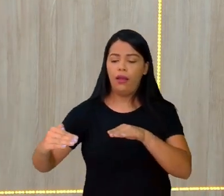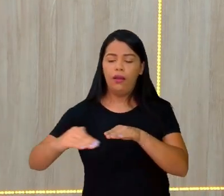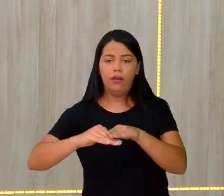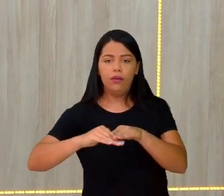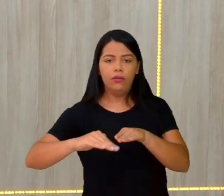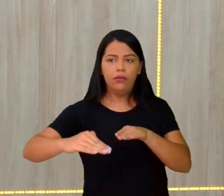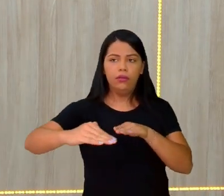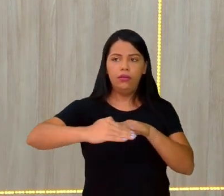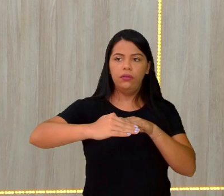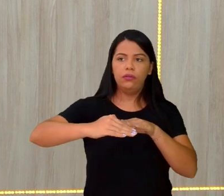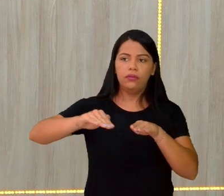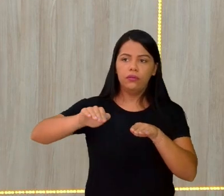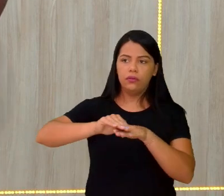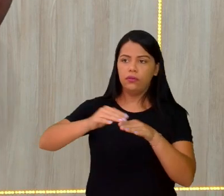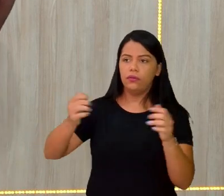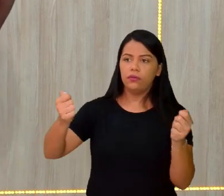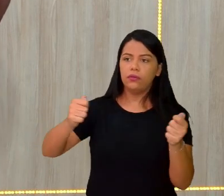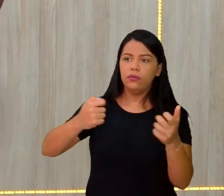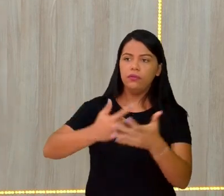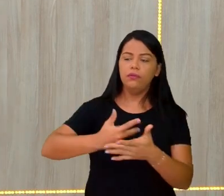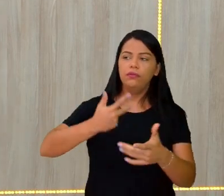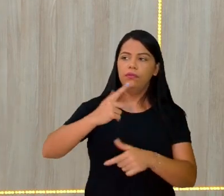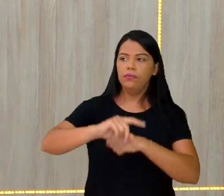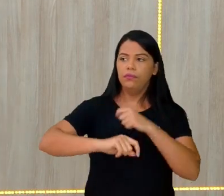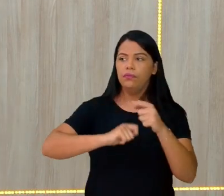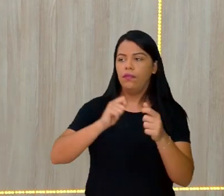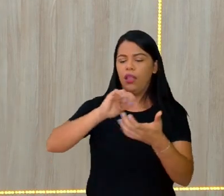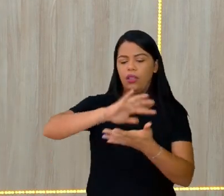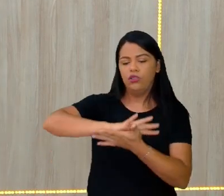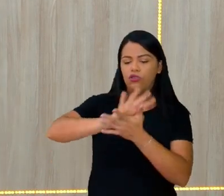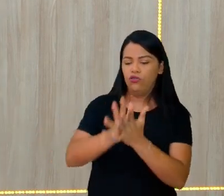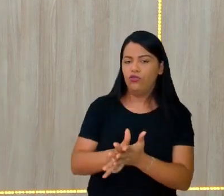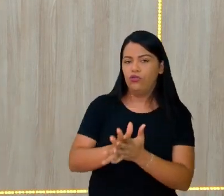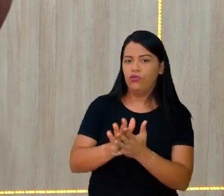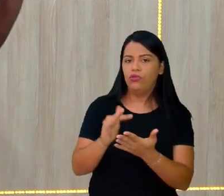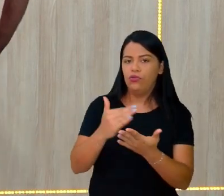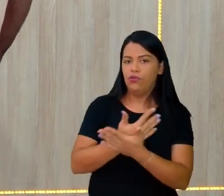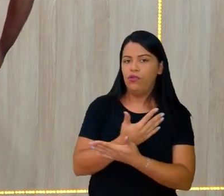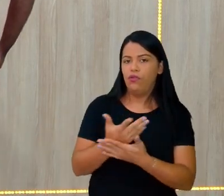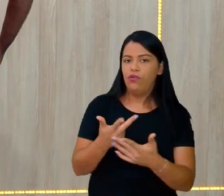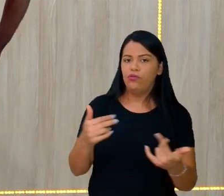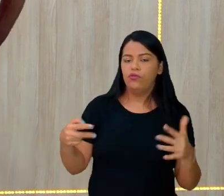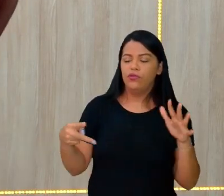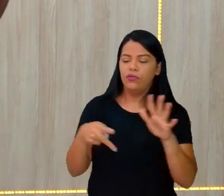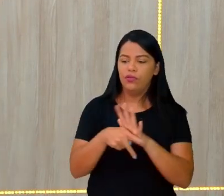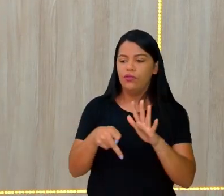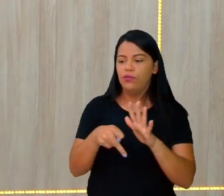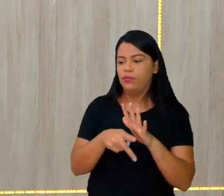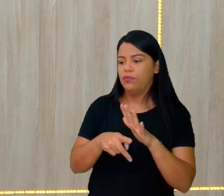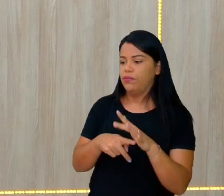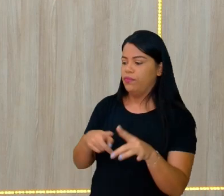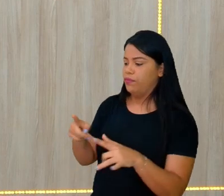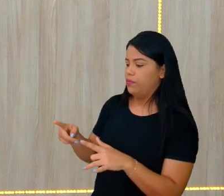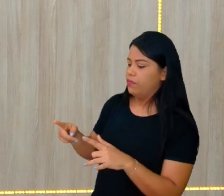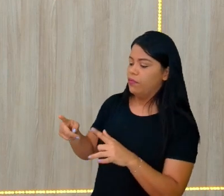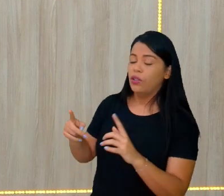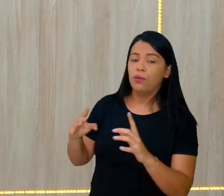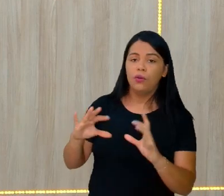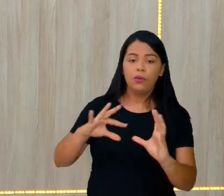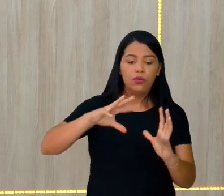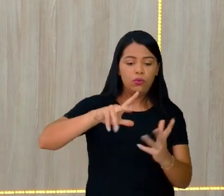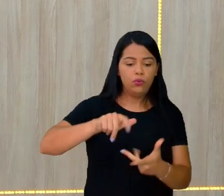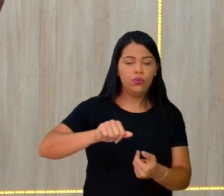outra. A destruição de parte do cacoste terrestre, a formação